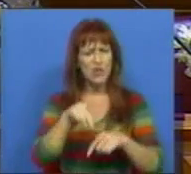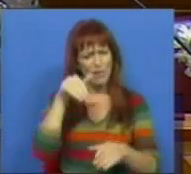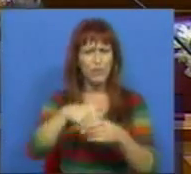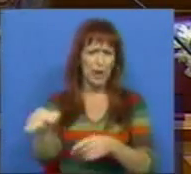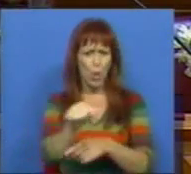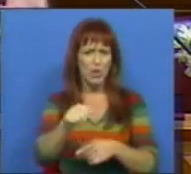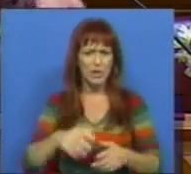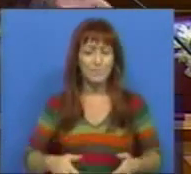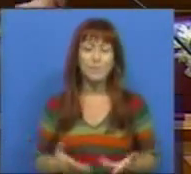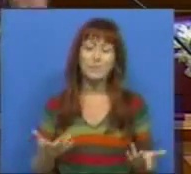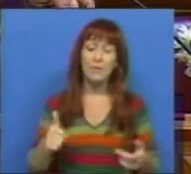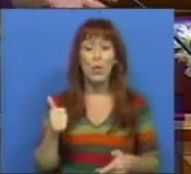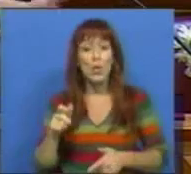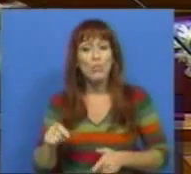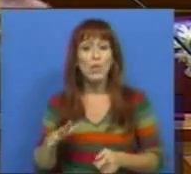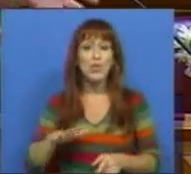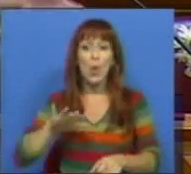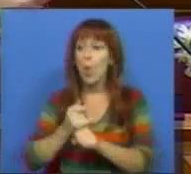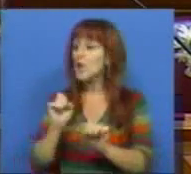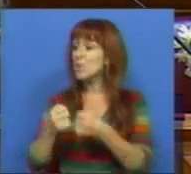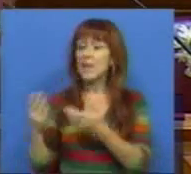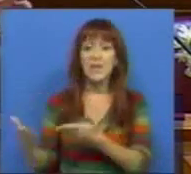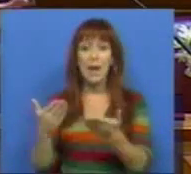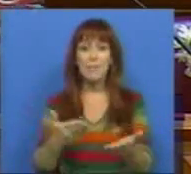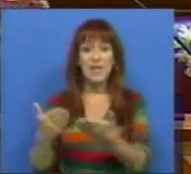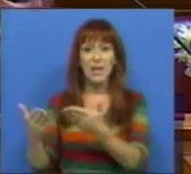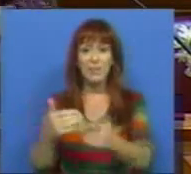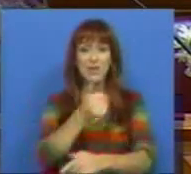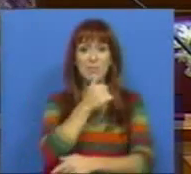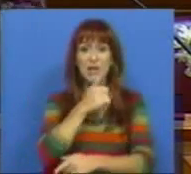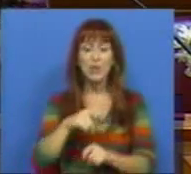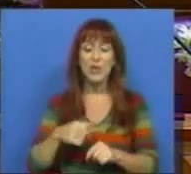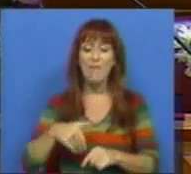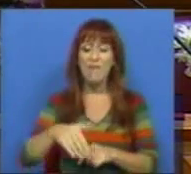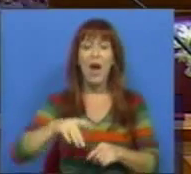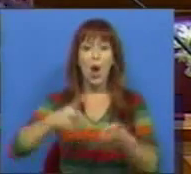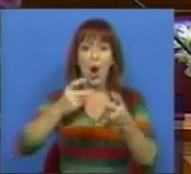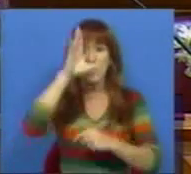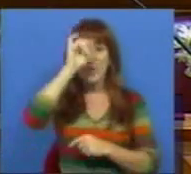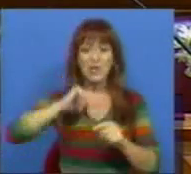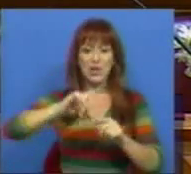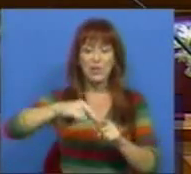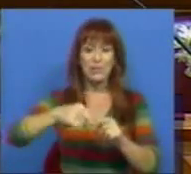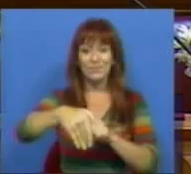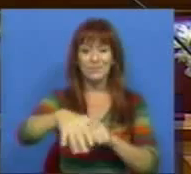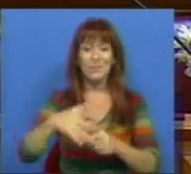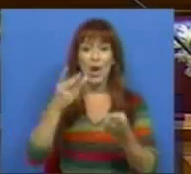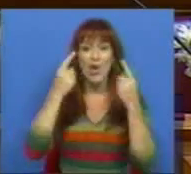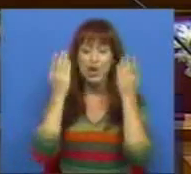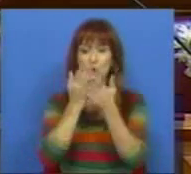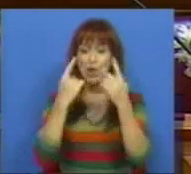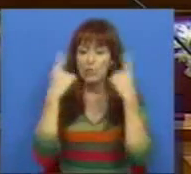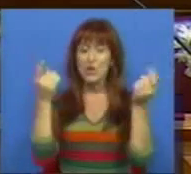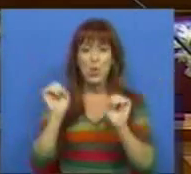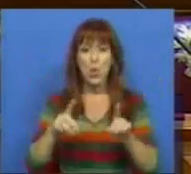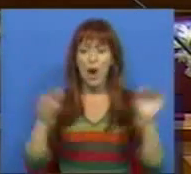votaram contra aliás o Bloco de Esquerda e outros partidos apresentaram medidas para que no próximo orçamento de Estado as escolas públicas não